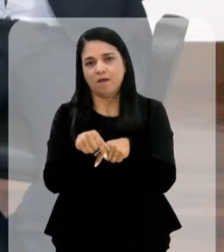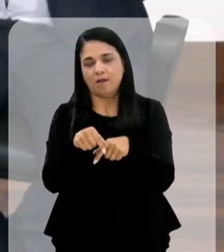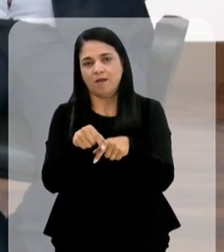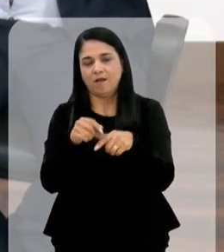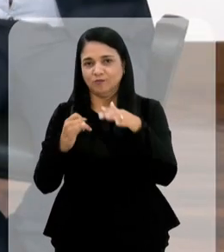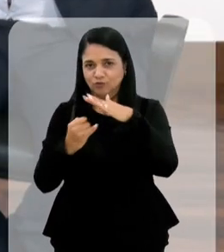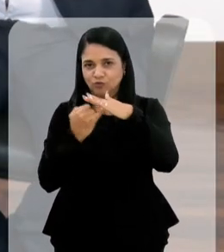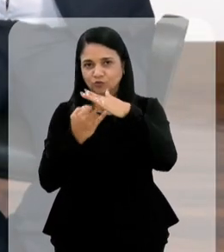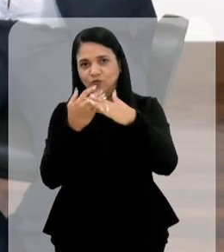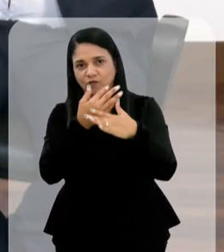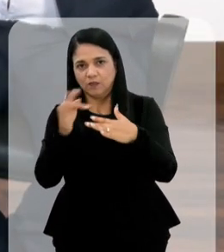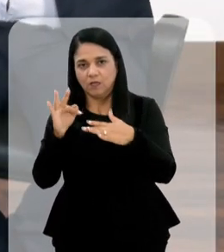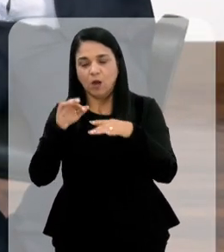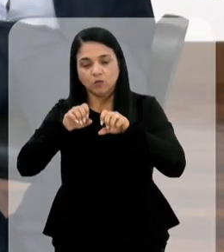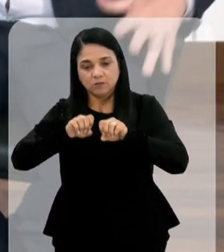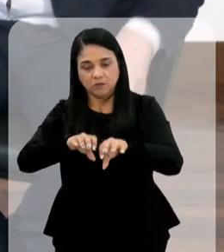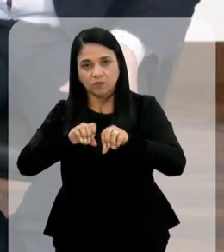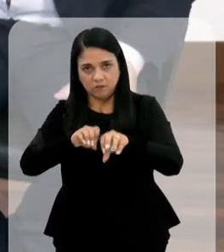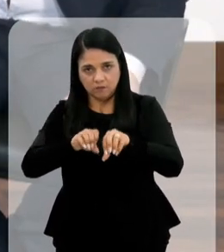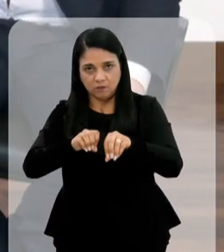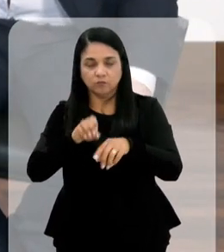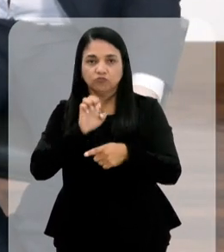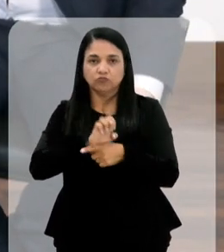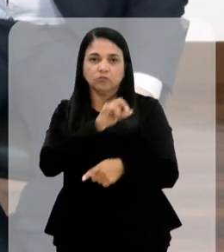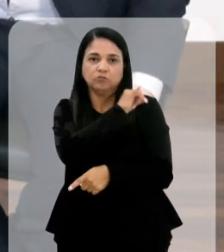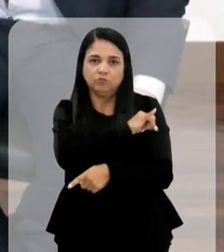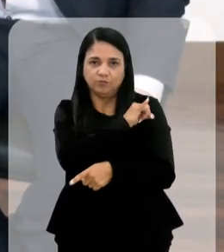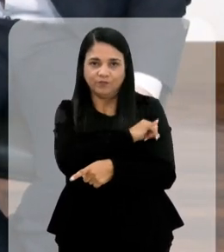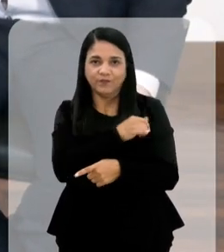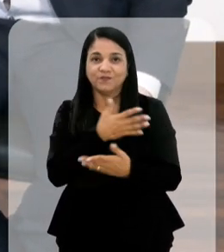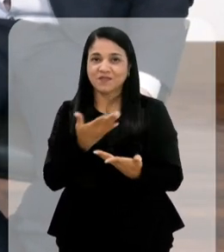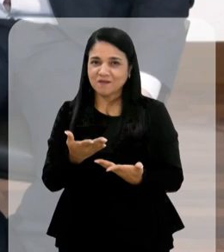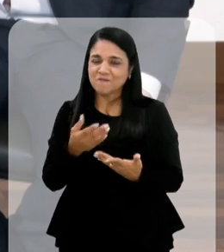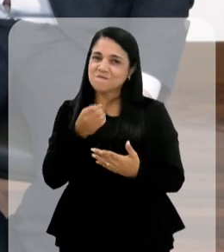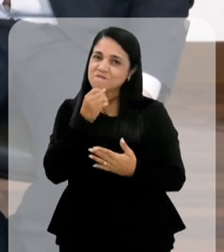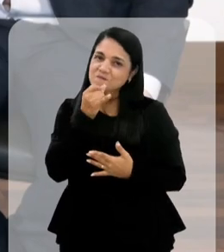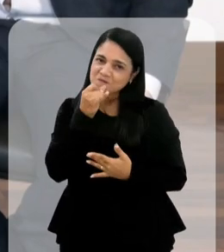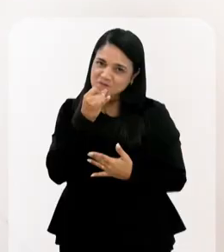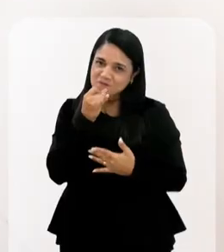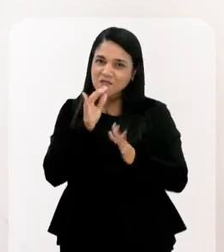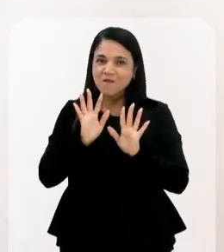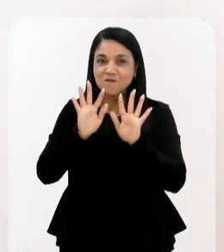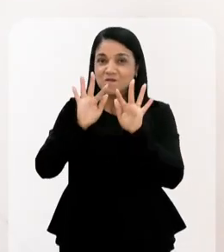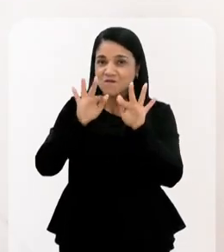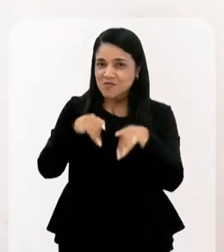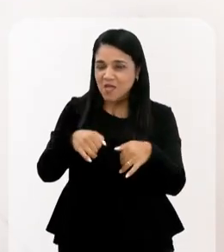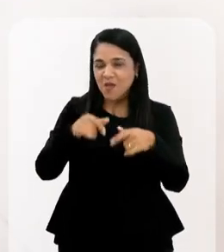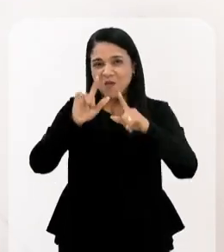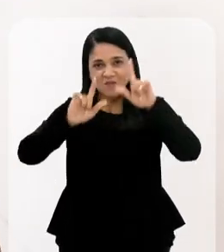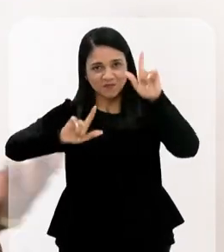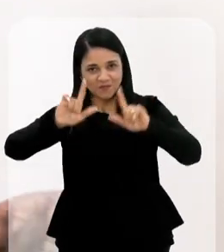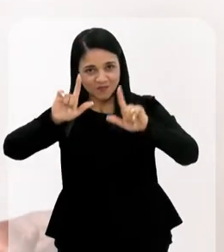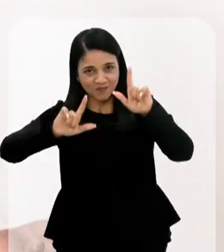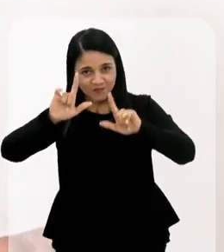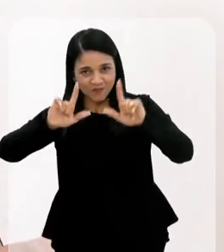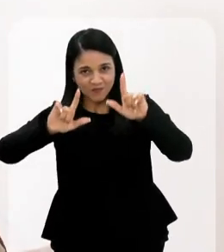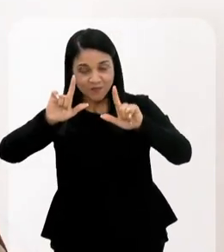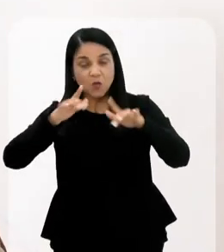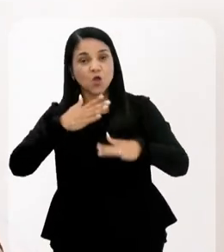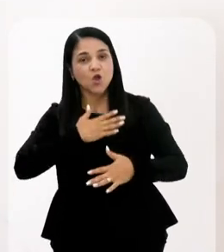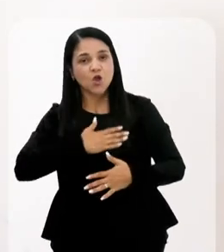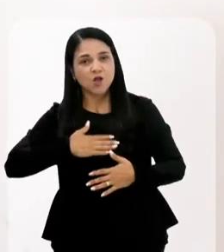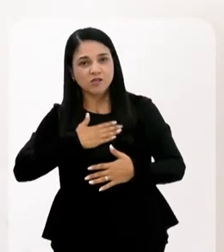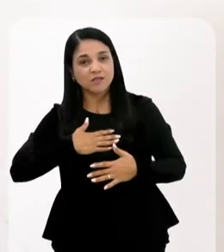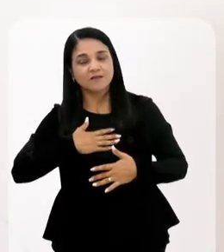somar dentro desse arranjo aí educacional que existe no Estado do Rio de Janeiro. Bem, infelizmente, chegamos ao final do nosso